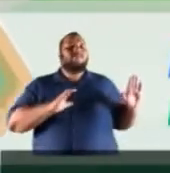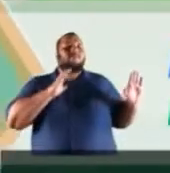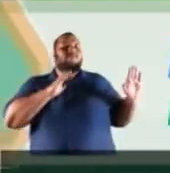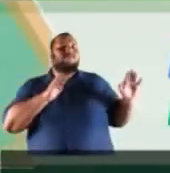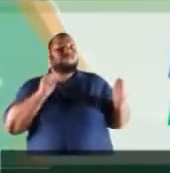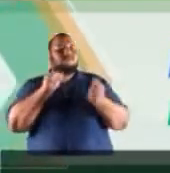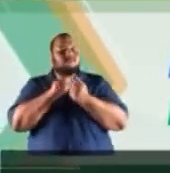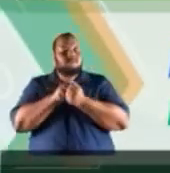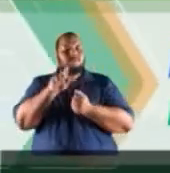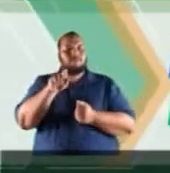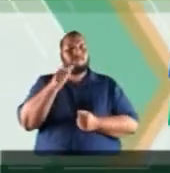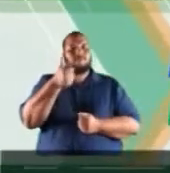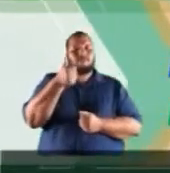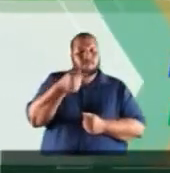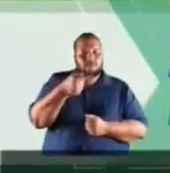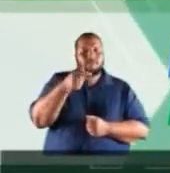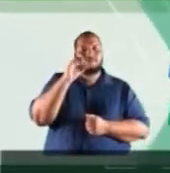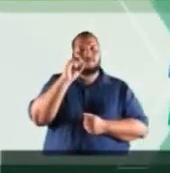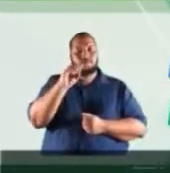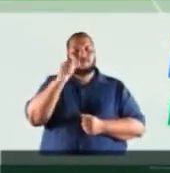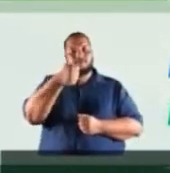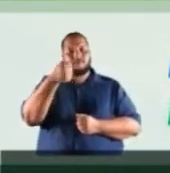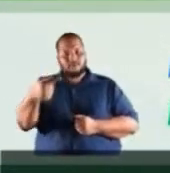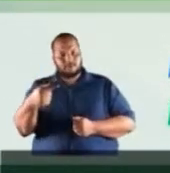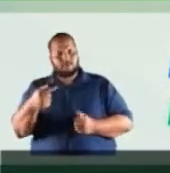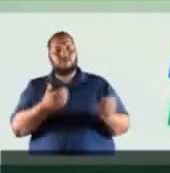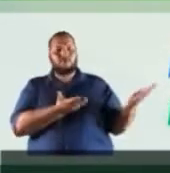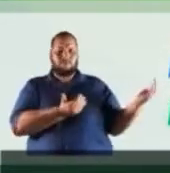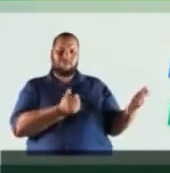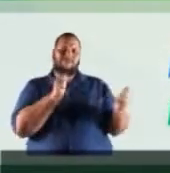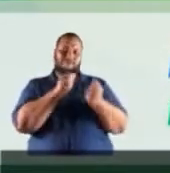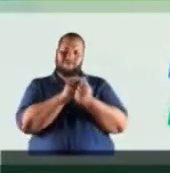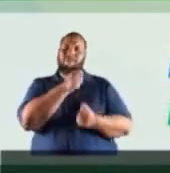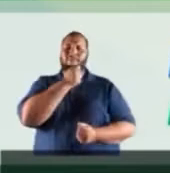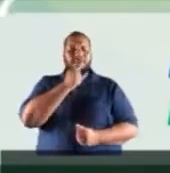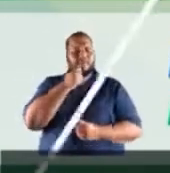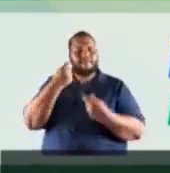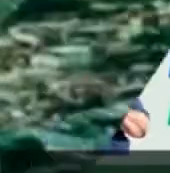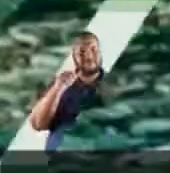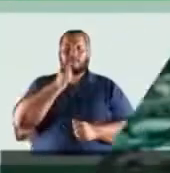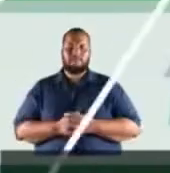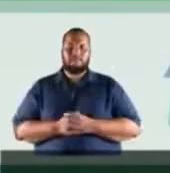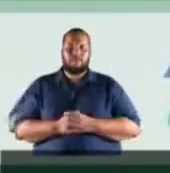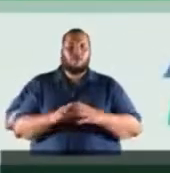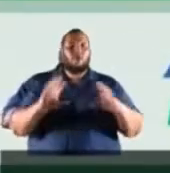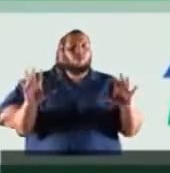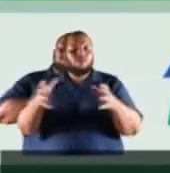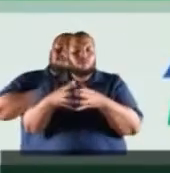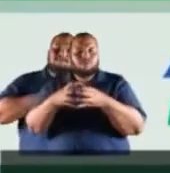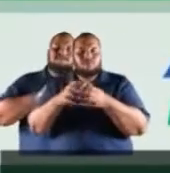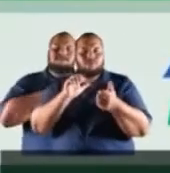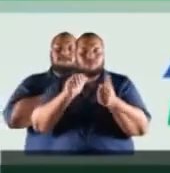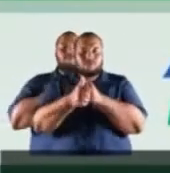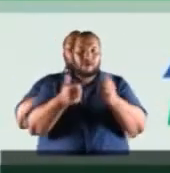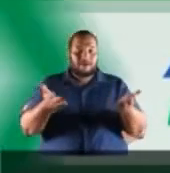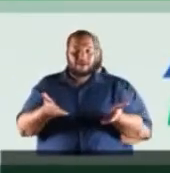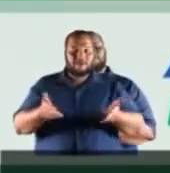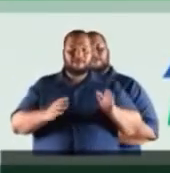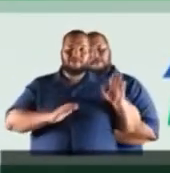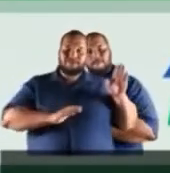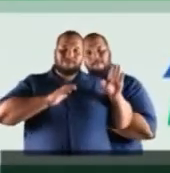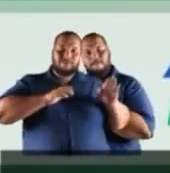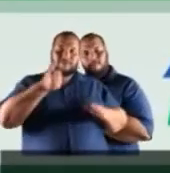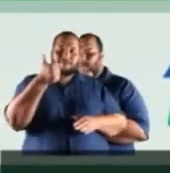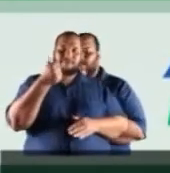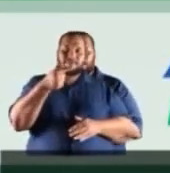Vacaro. O meu número é 17-0-17. Com a força da juventude, Macapá precisa mudar. Vem comigo! Olá, sou Adriano Silva. Venho como candidato a vereador